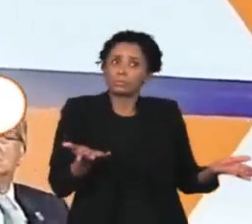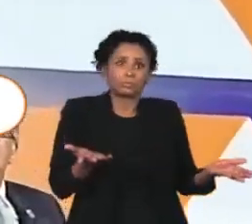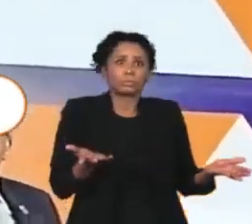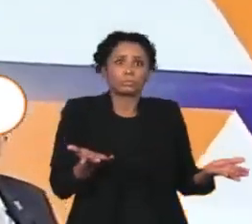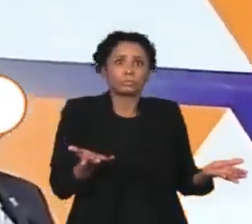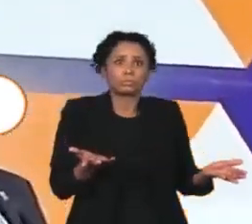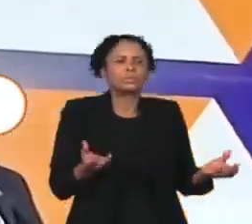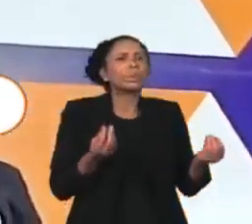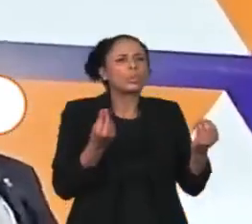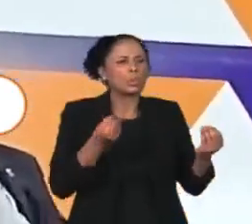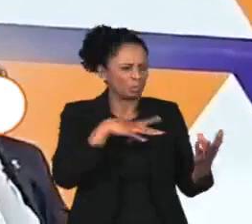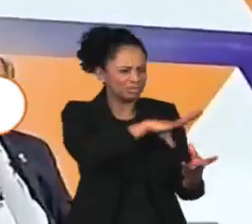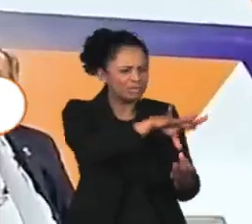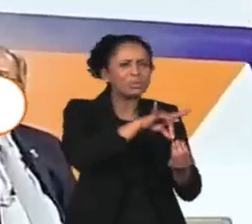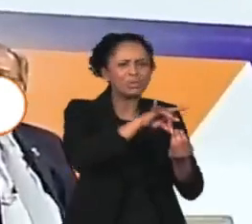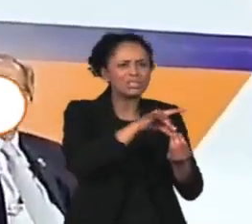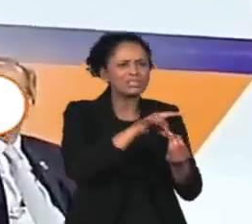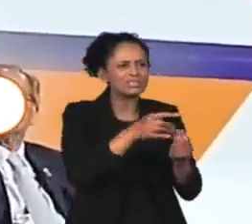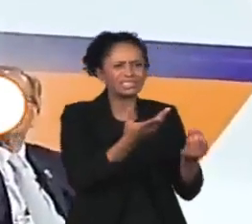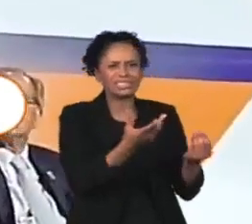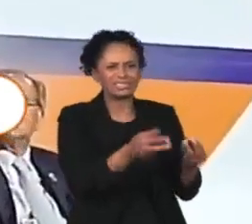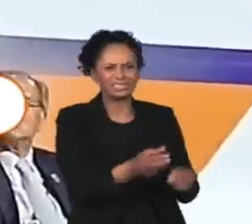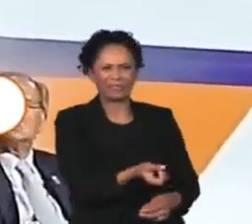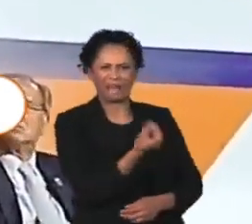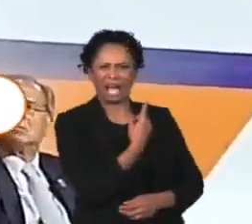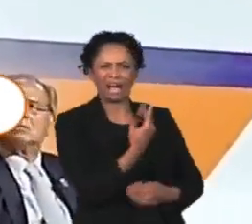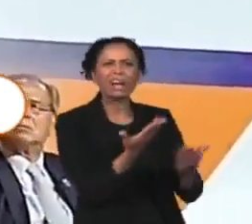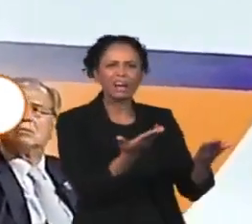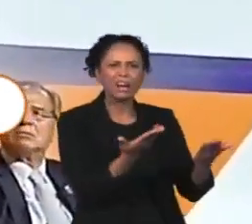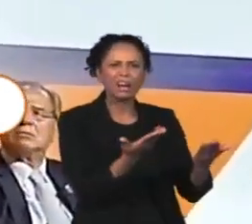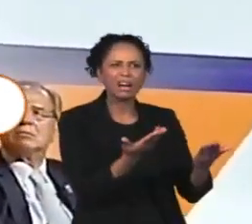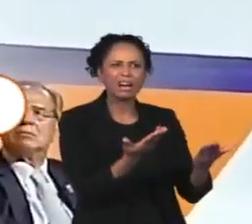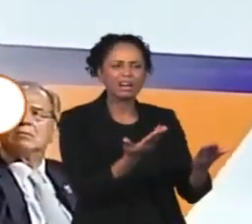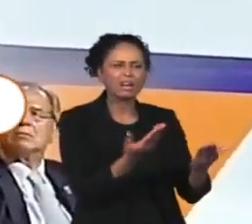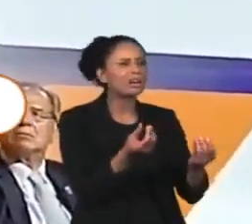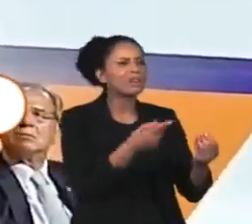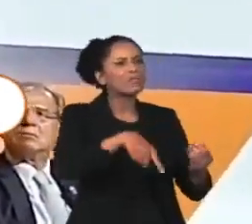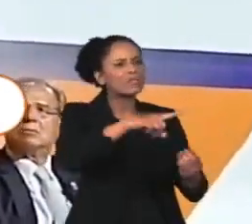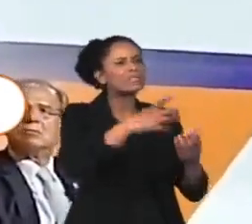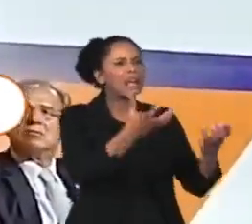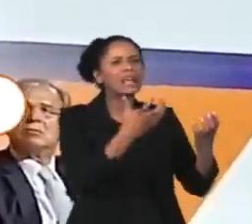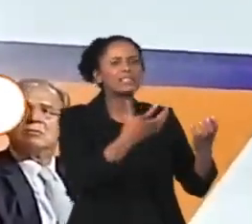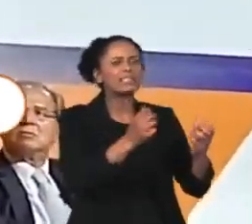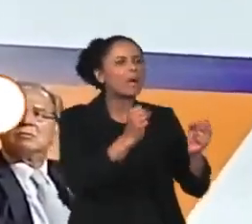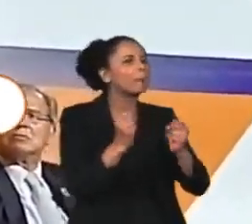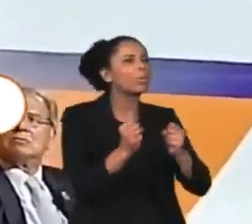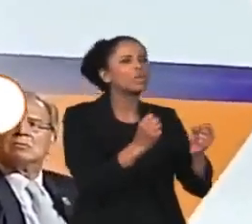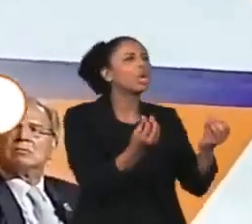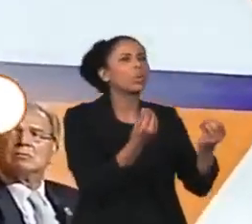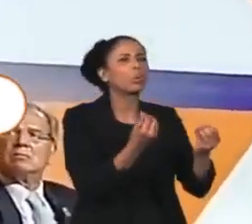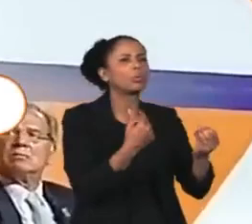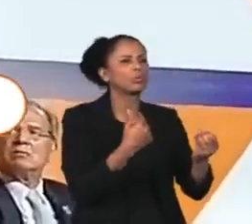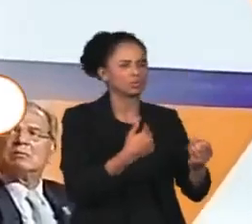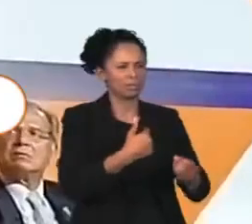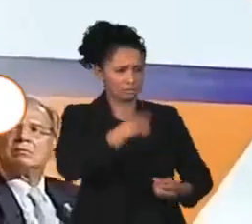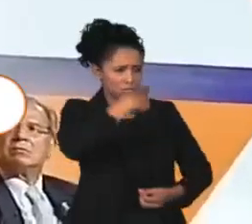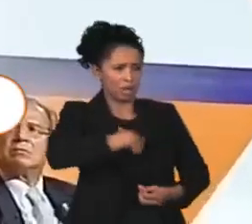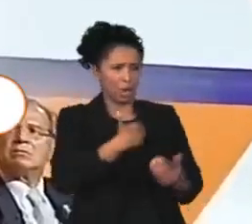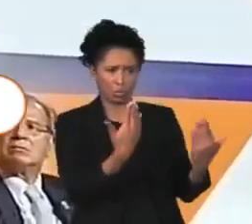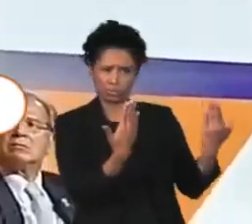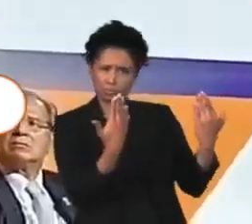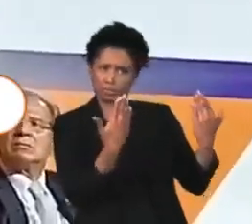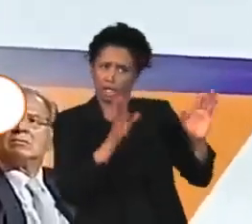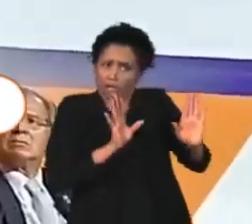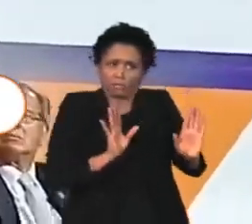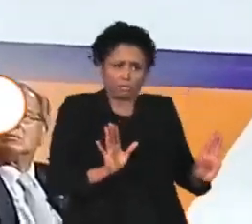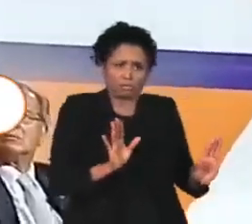Que democracia é essa? Quem quer eu votar no poder? Suspeitar? Eu suspeito. Falaram que eu suspeitar, vai ter